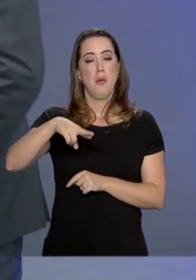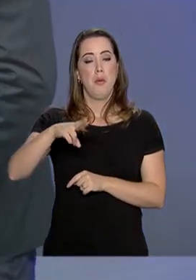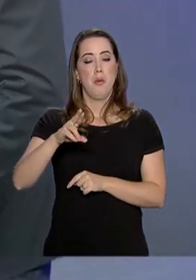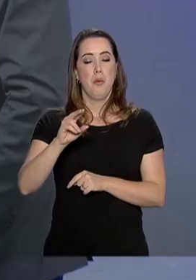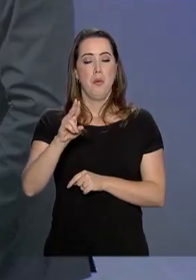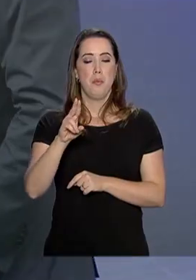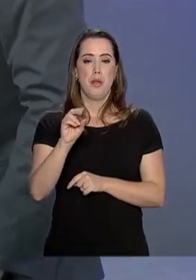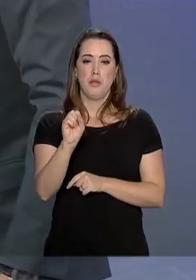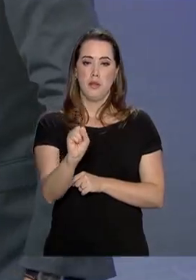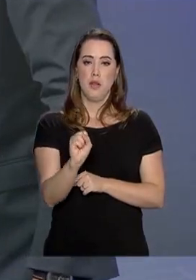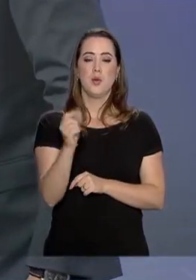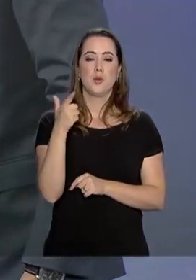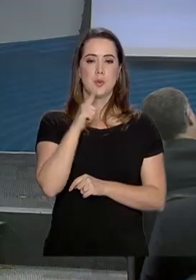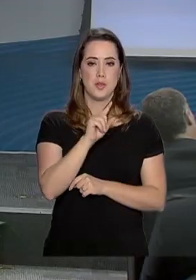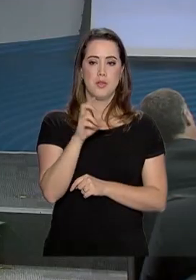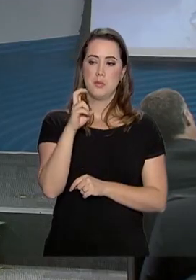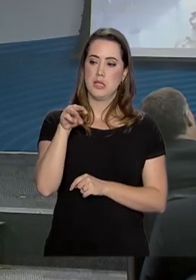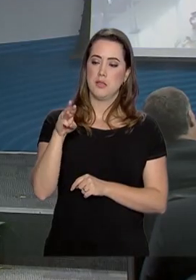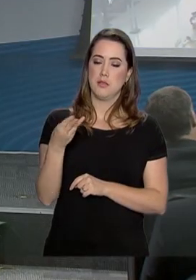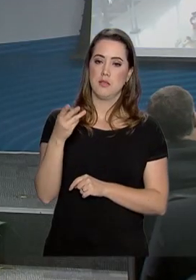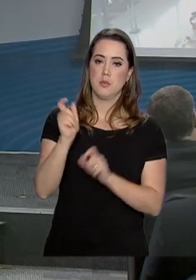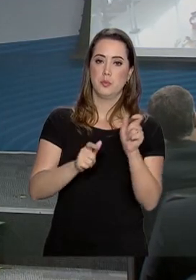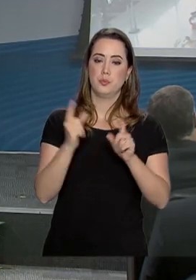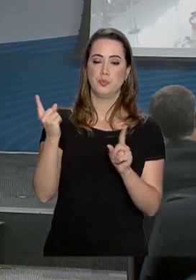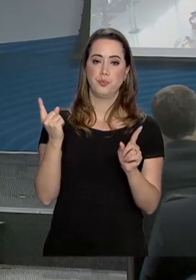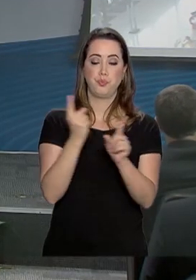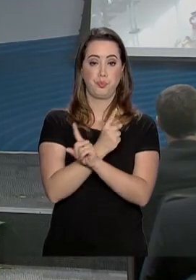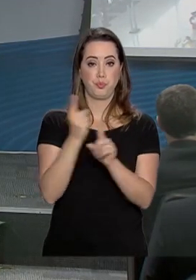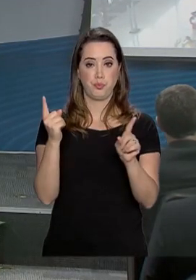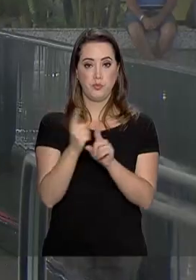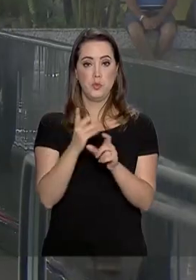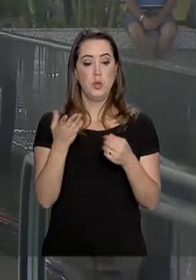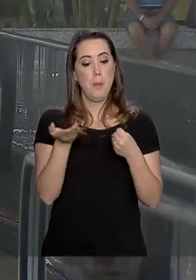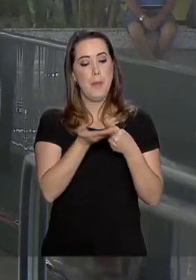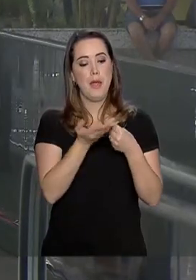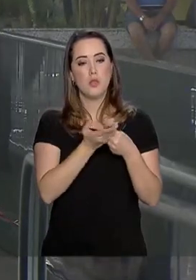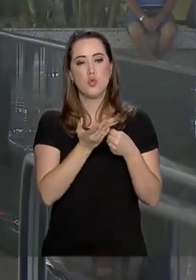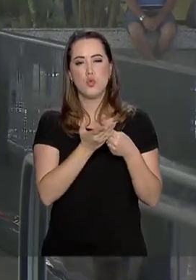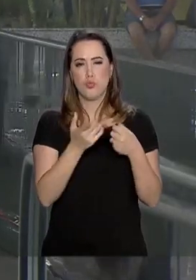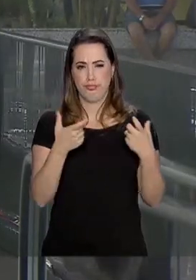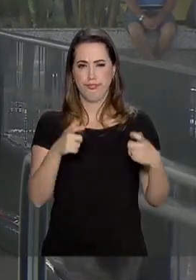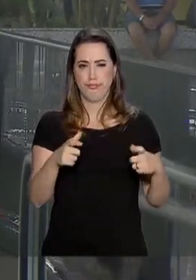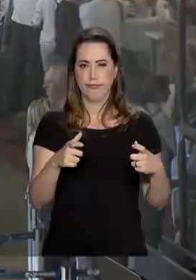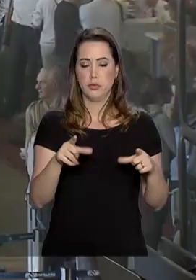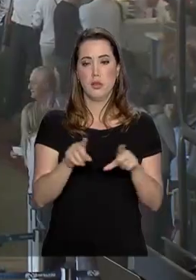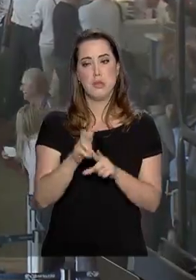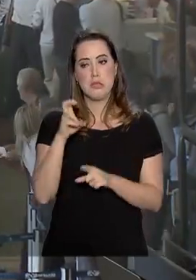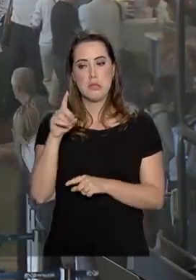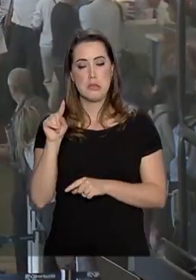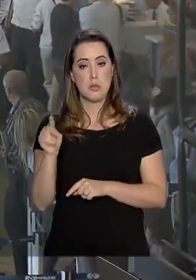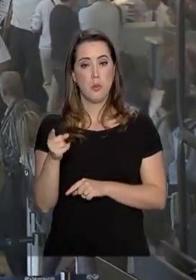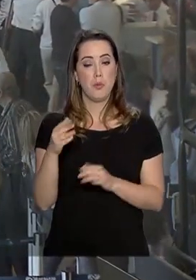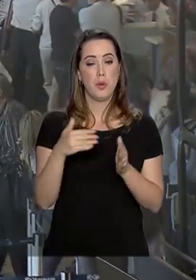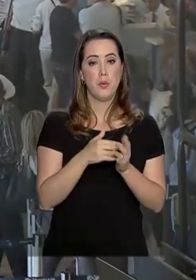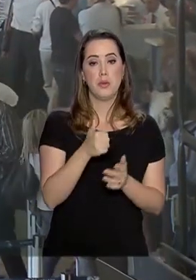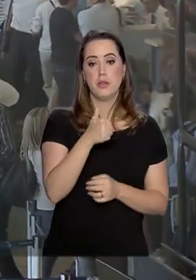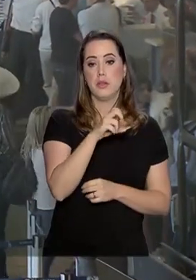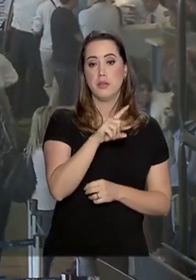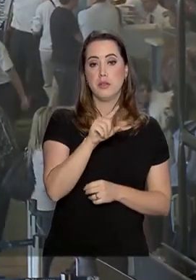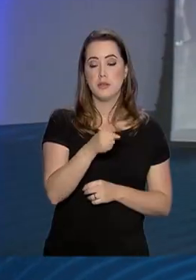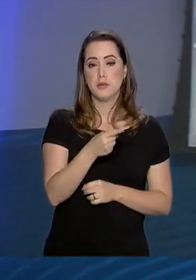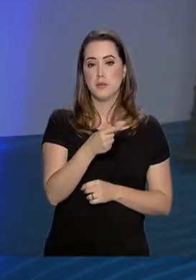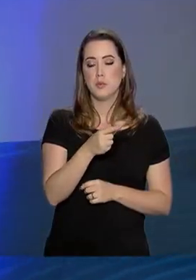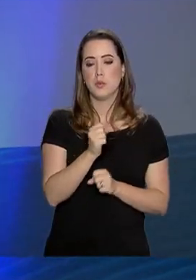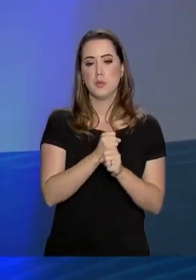até 5 milhões de passageiros. Entre os concorrentes de médio porte, com circulação entre 5 mil e 15 mil passageiros